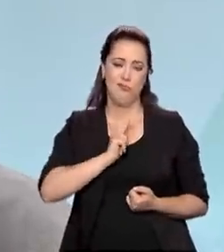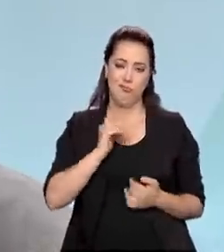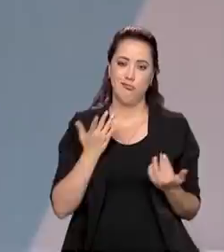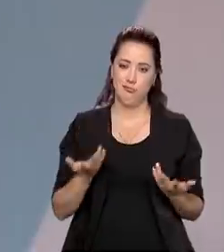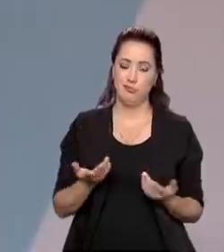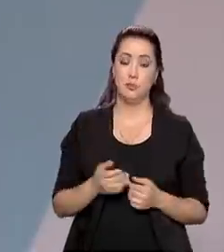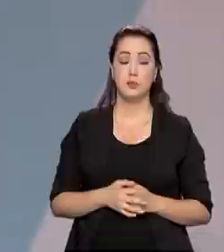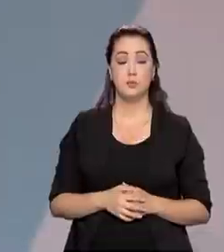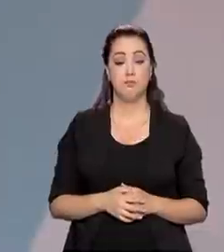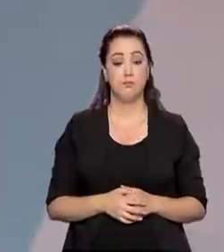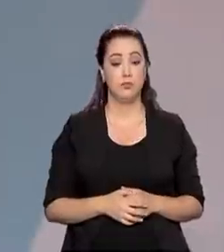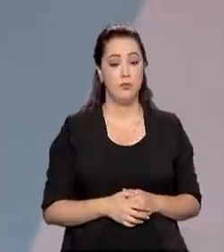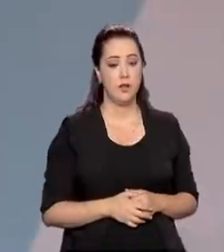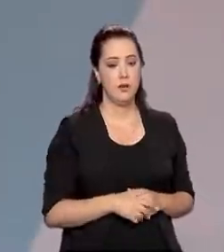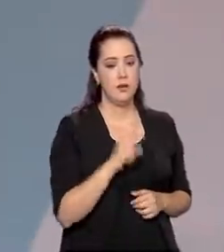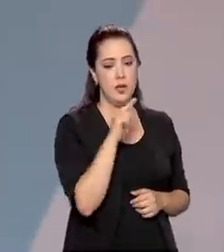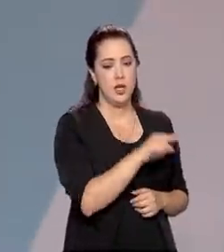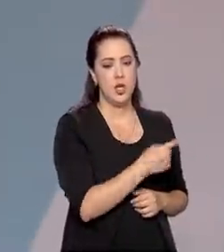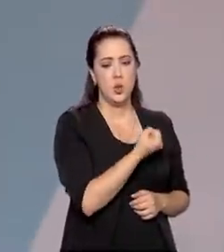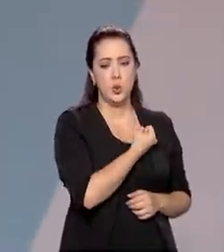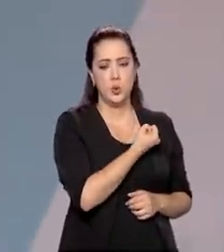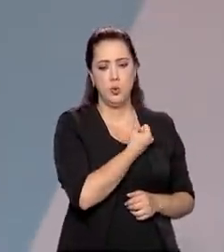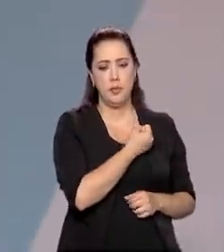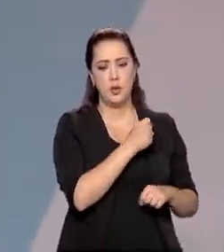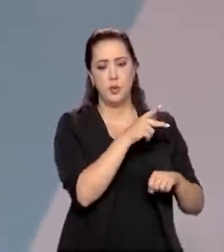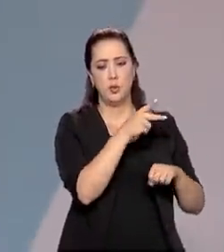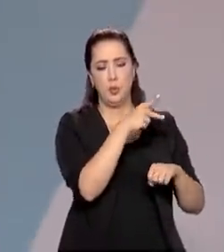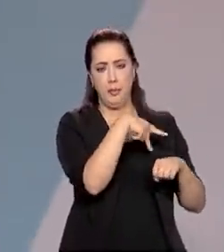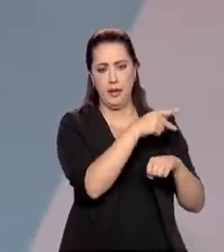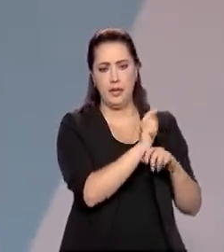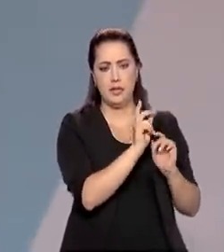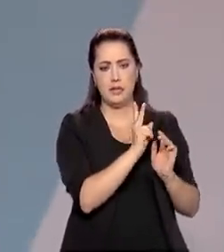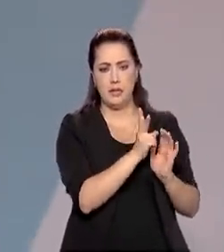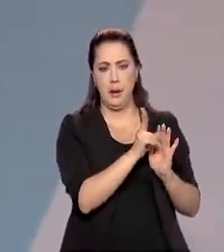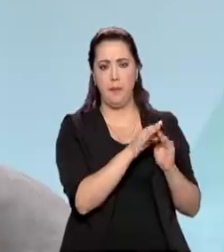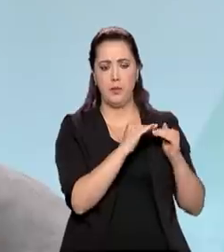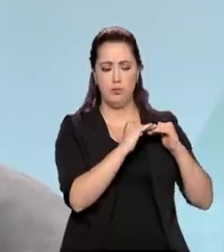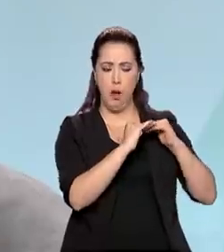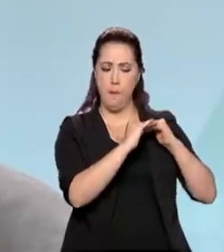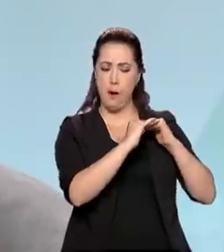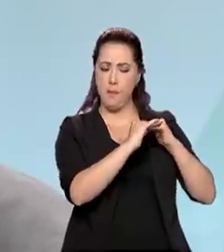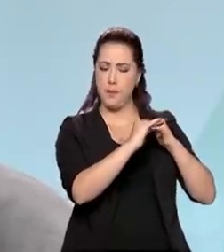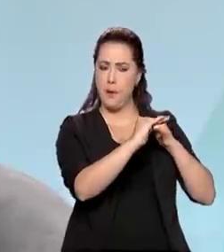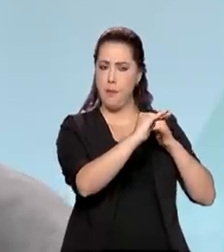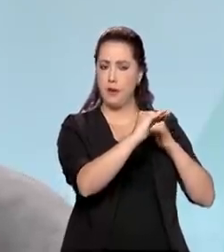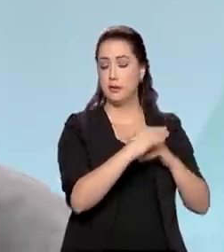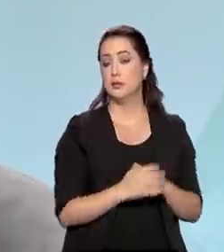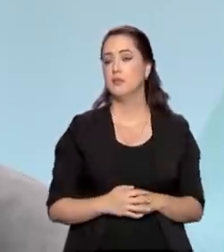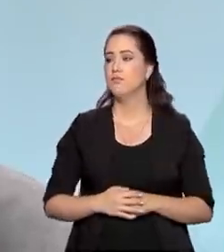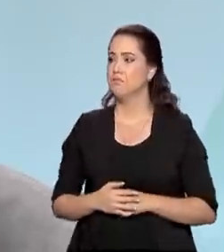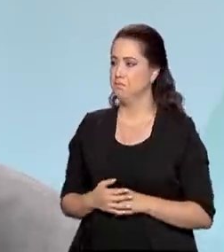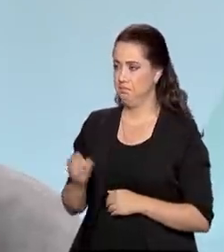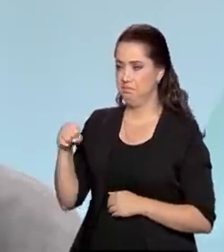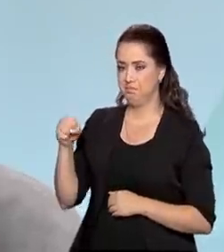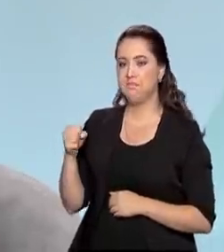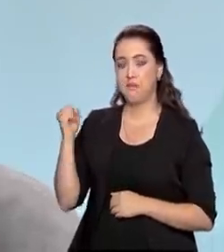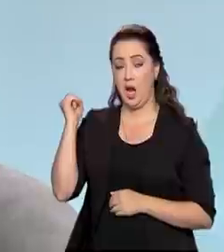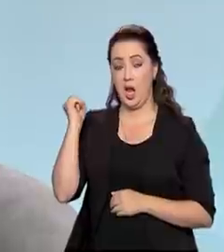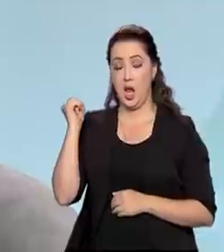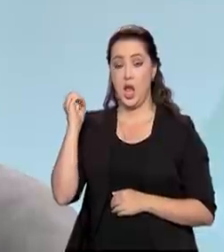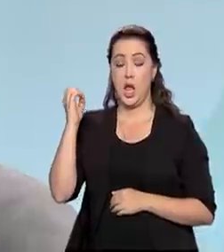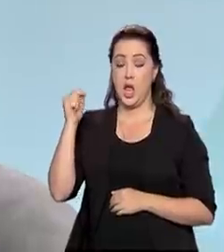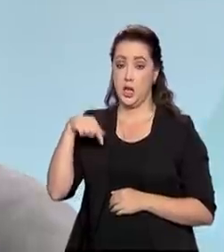alta. E a escala que o Brasil teve historicamente se manteve também, né? Sim. O Brasil tem